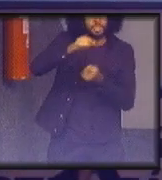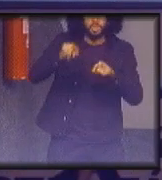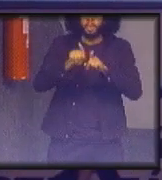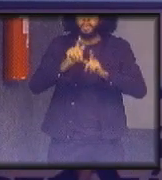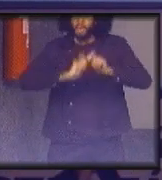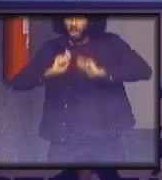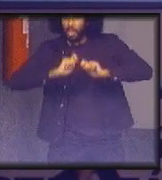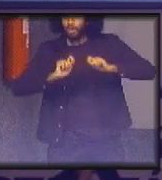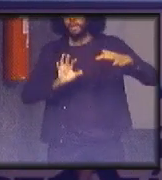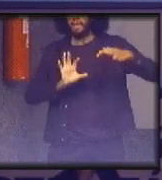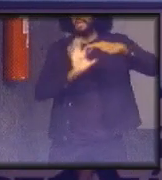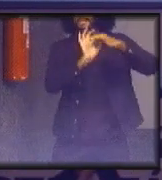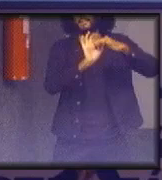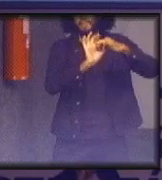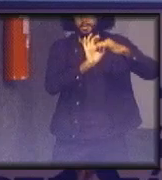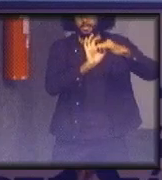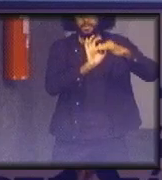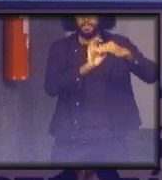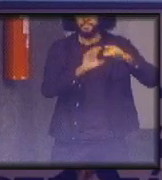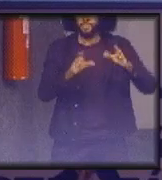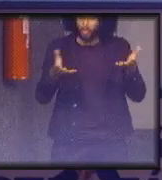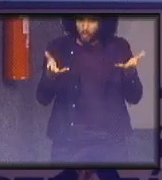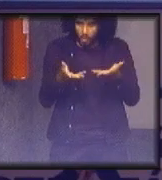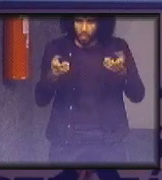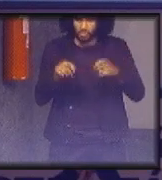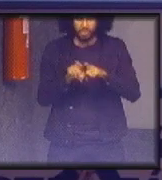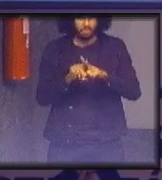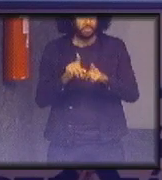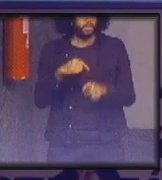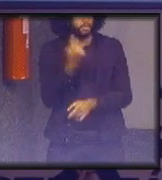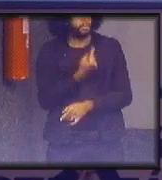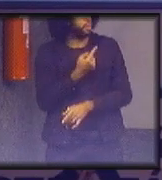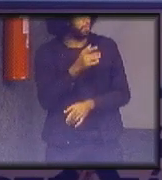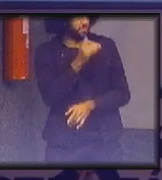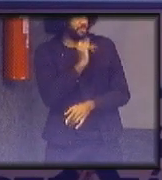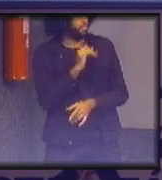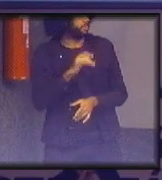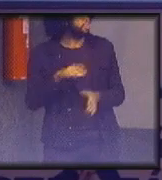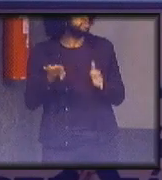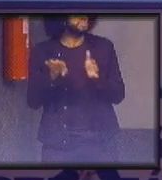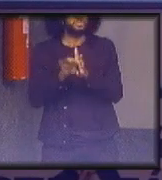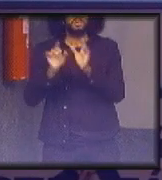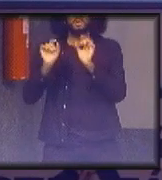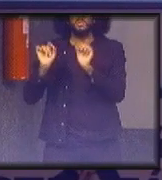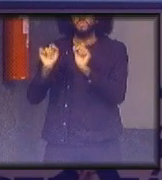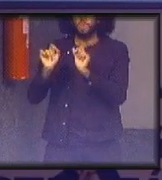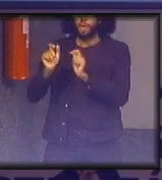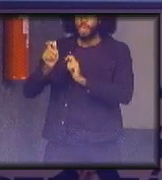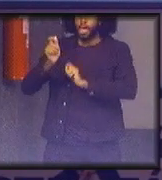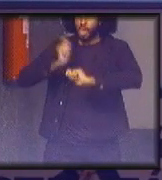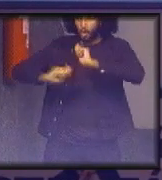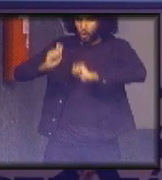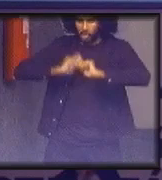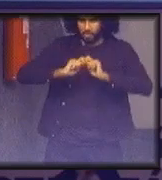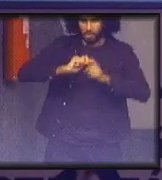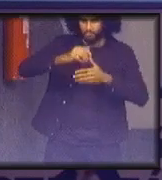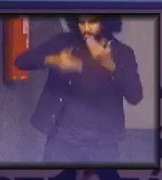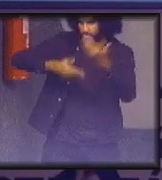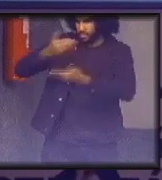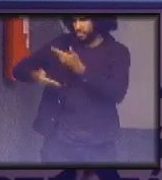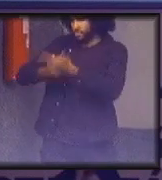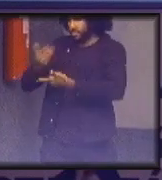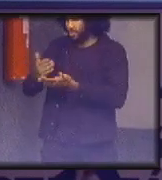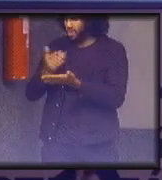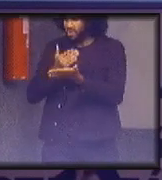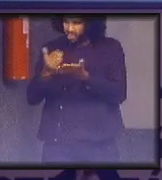tem que andar junto e que hoje a gente chega num negócio que é o que? a tal da economia circular que começou